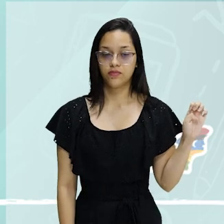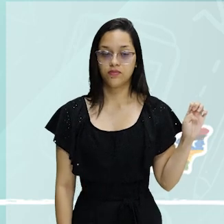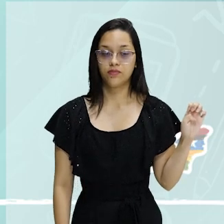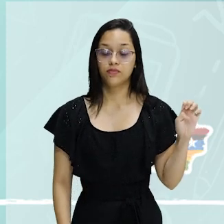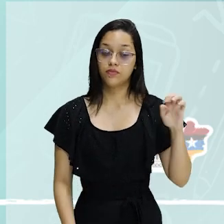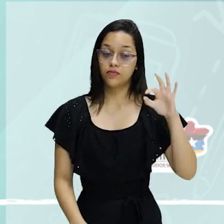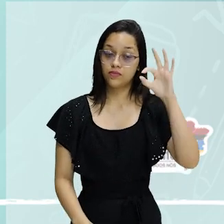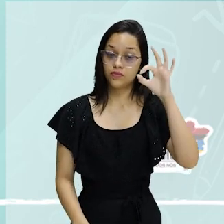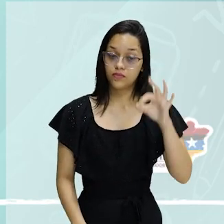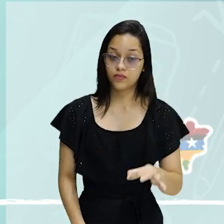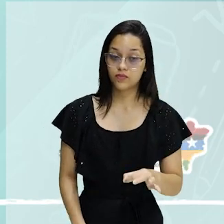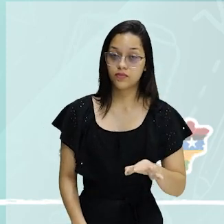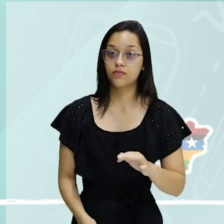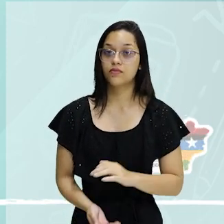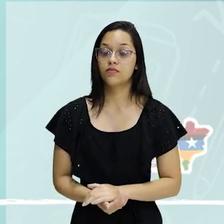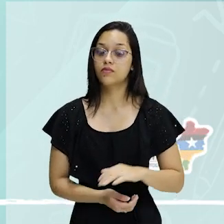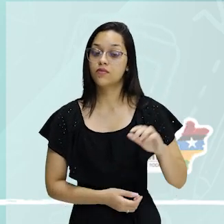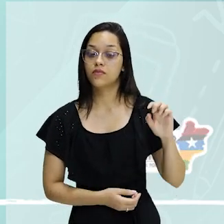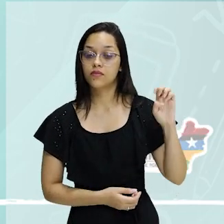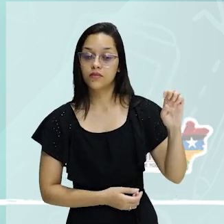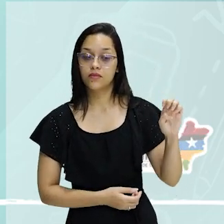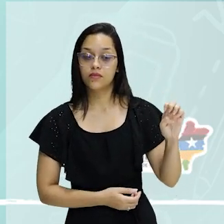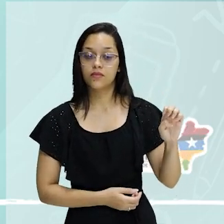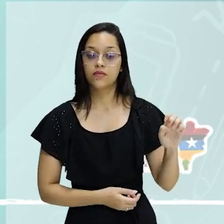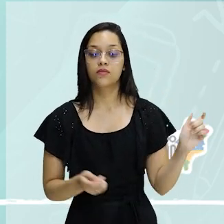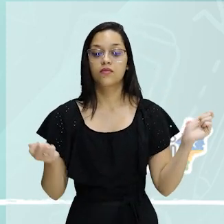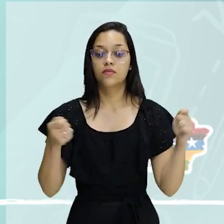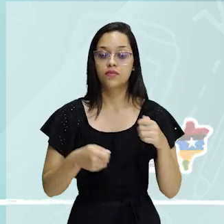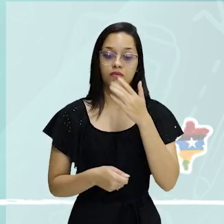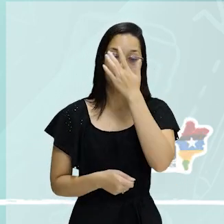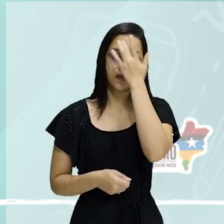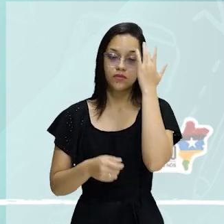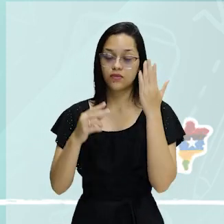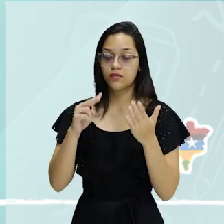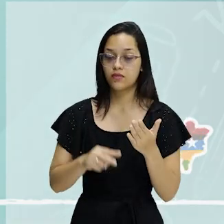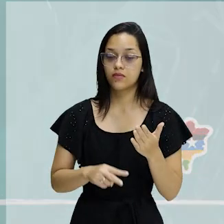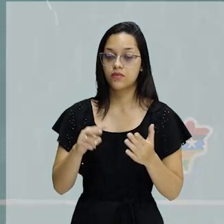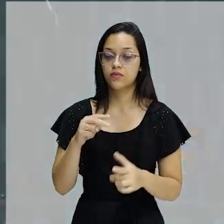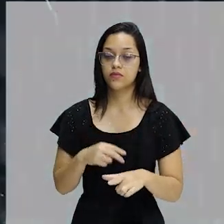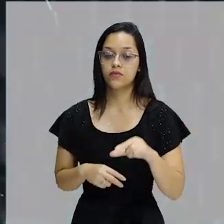Resposta certa. Letra E. Isso reforça, tá?